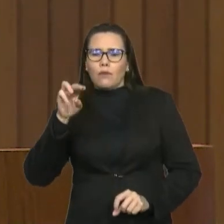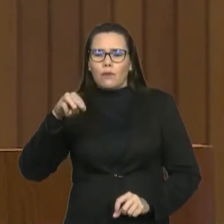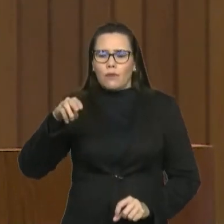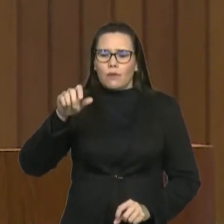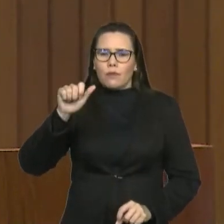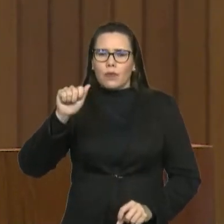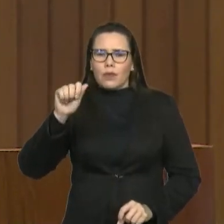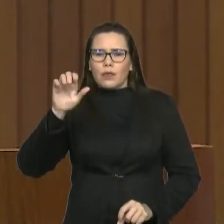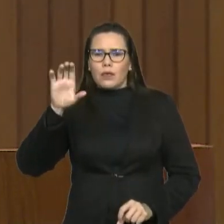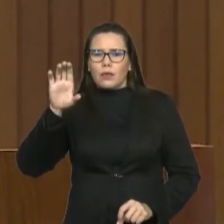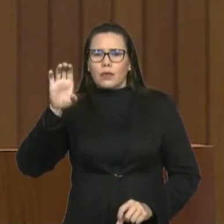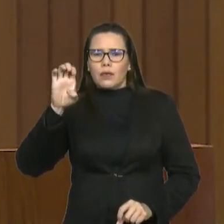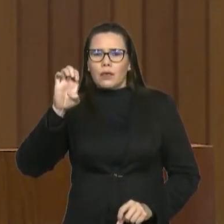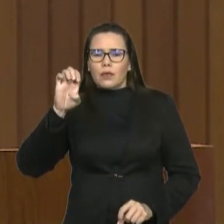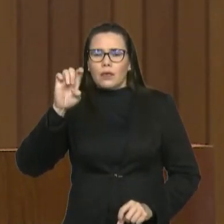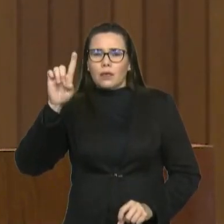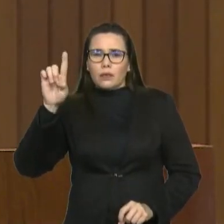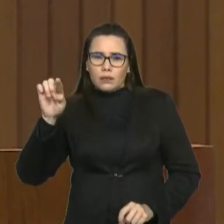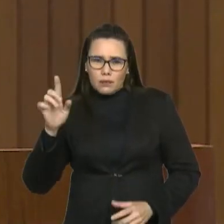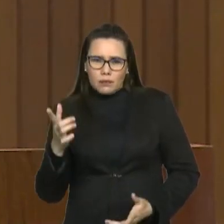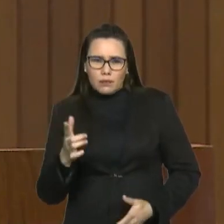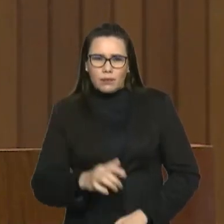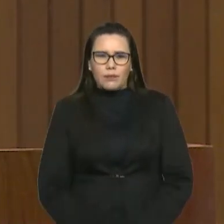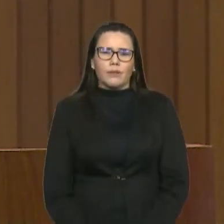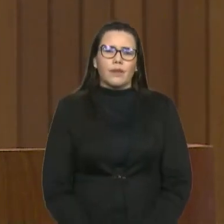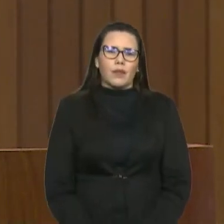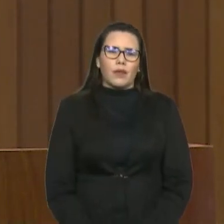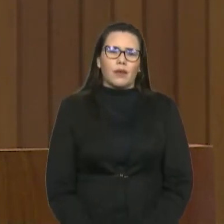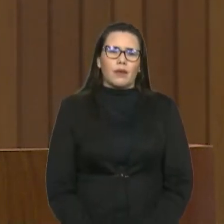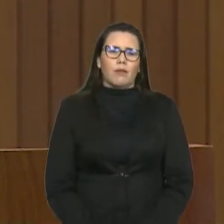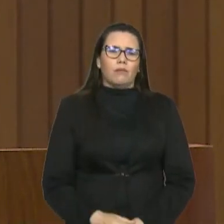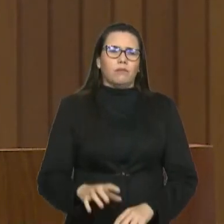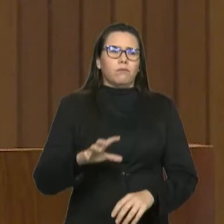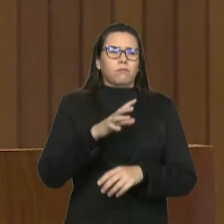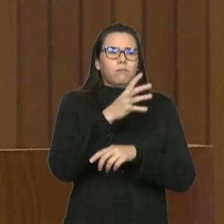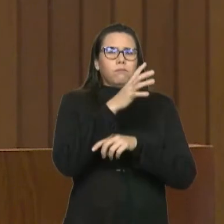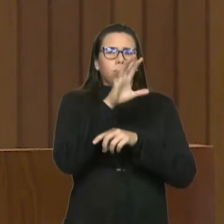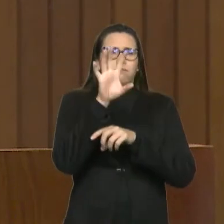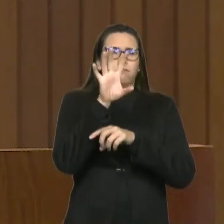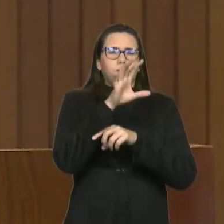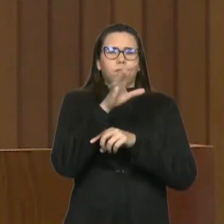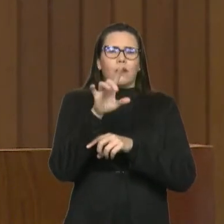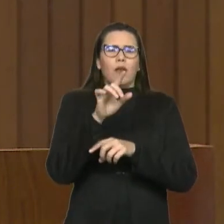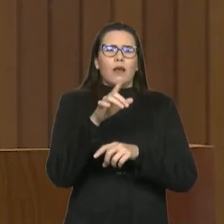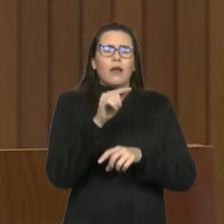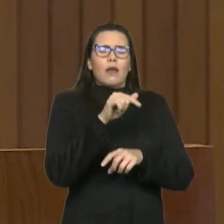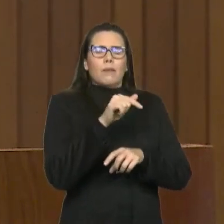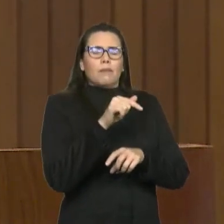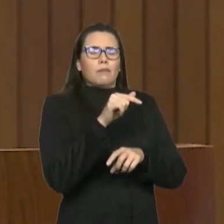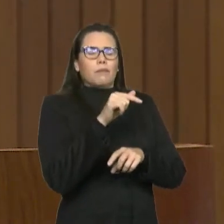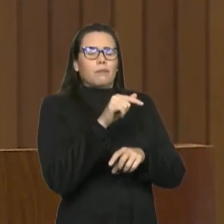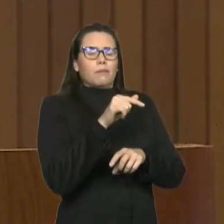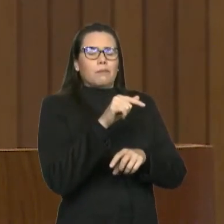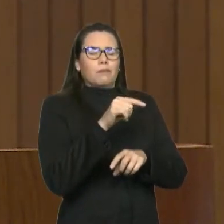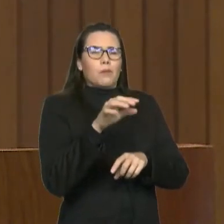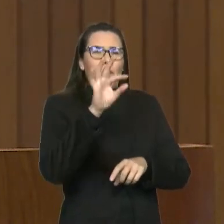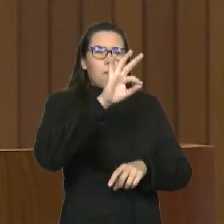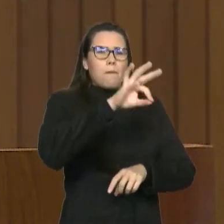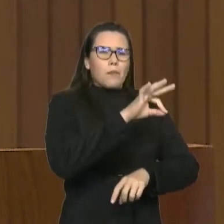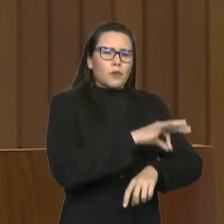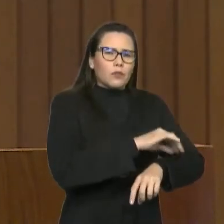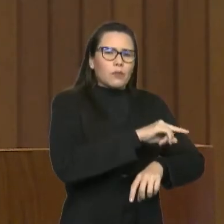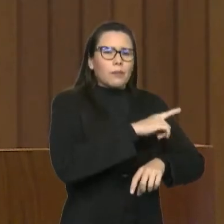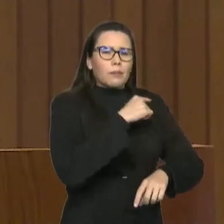Luís. Isso nos gera indignação, senhor presidente, porque não há um respeito com a vida humana e